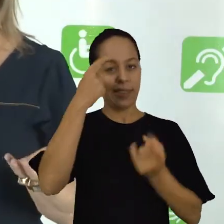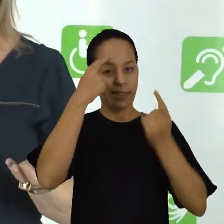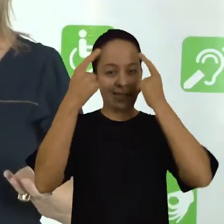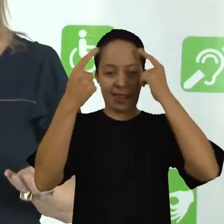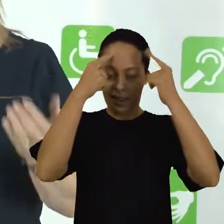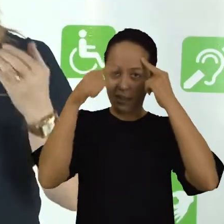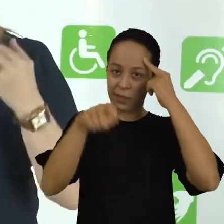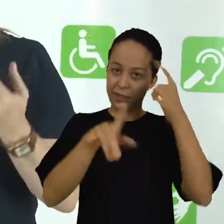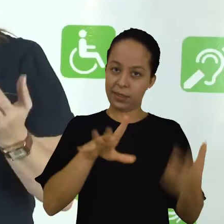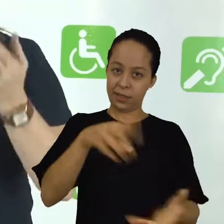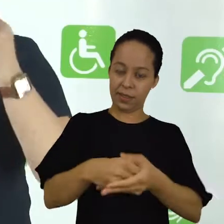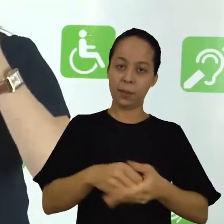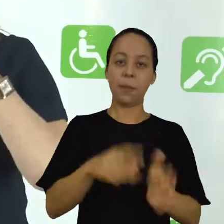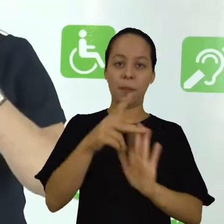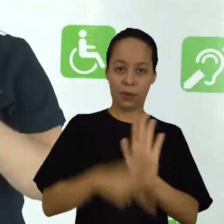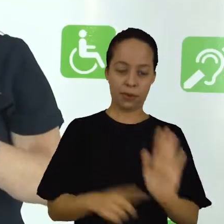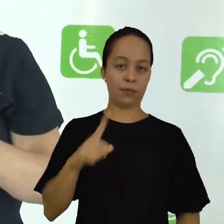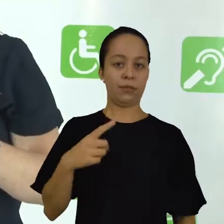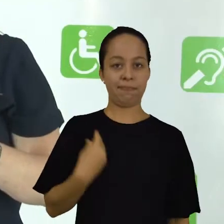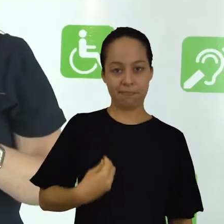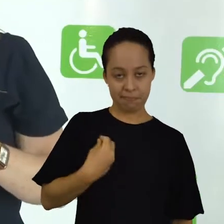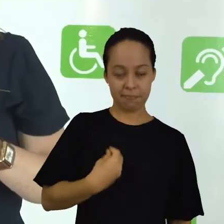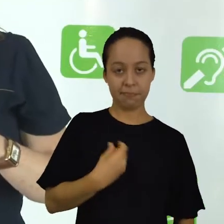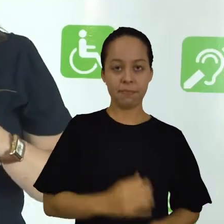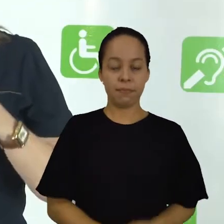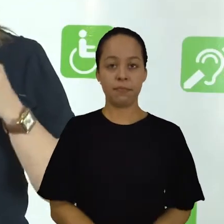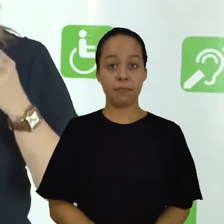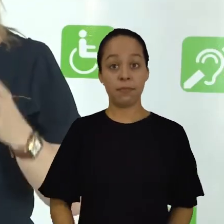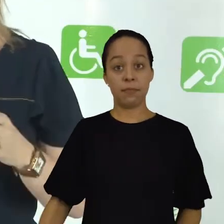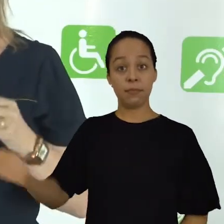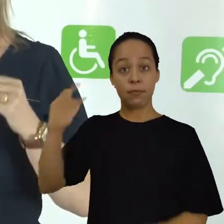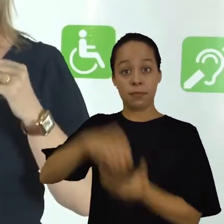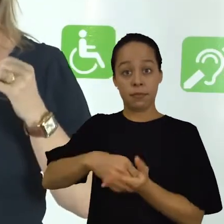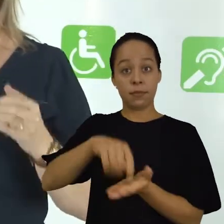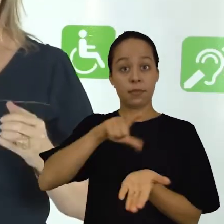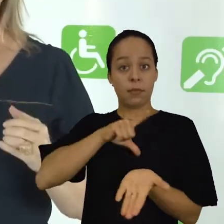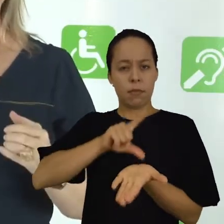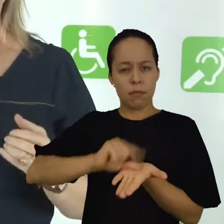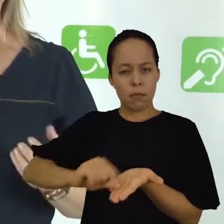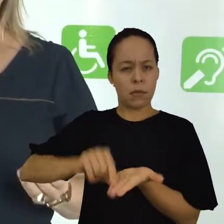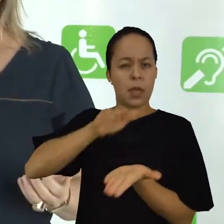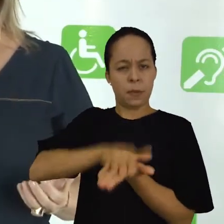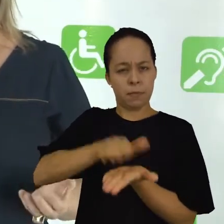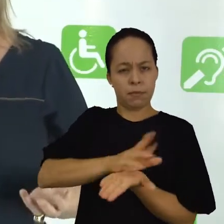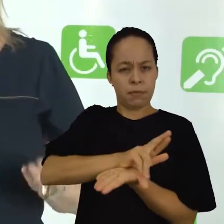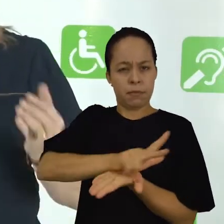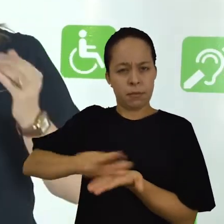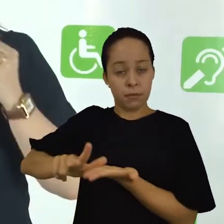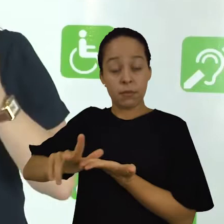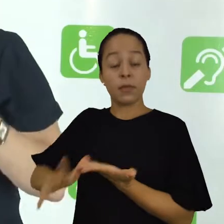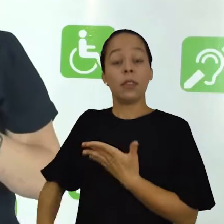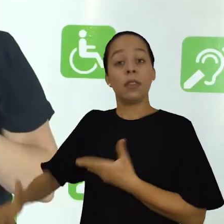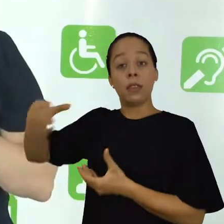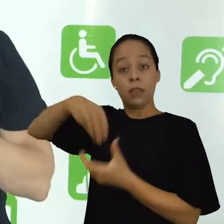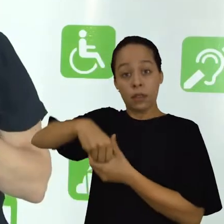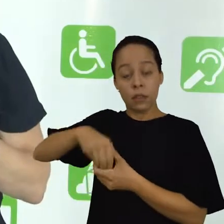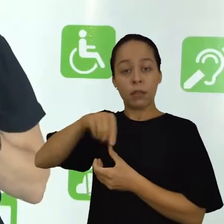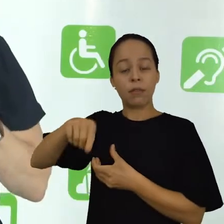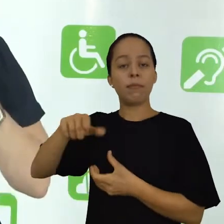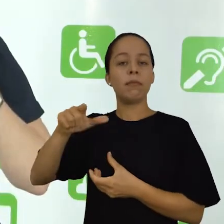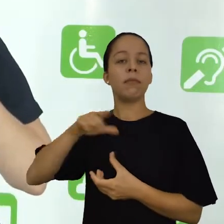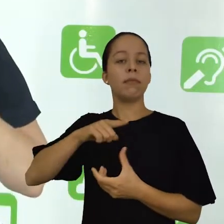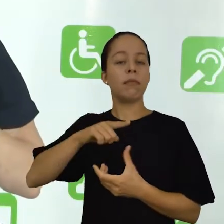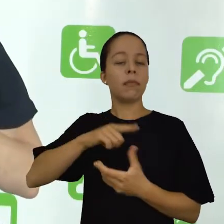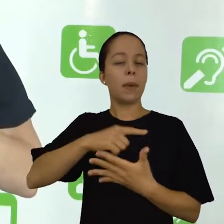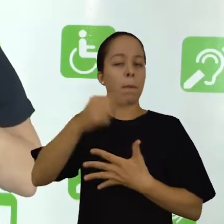ideias que você vai desenvolver em seu projeto. Na revisão da literatura, você aborda questões que